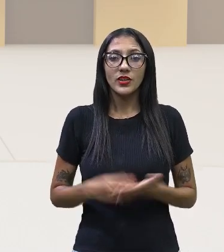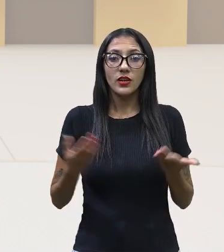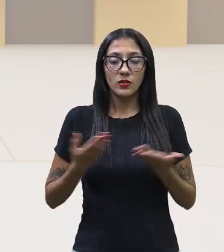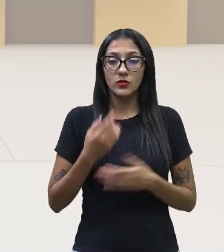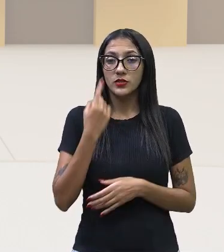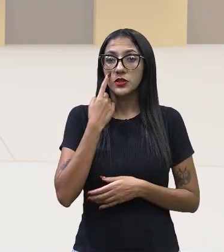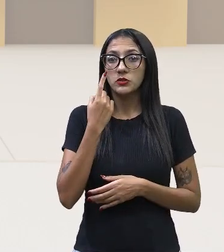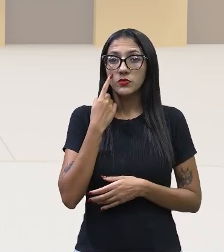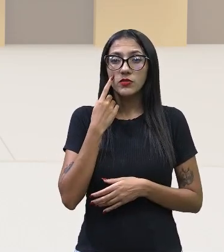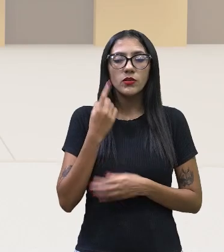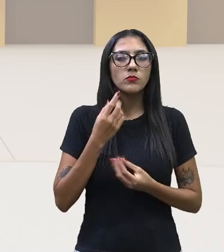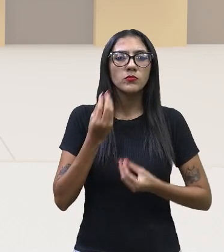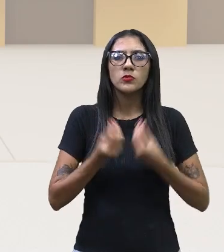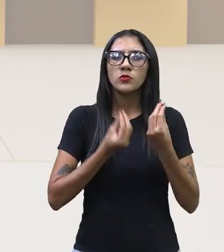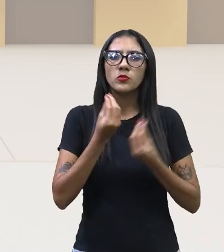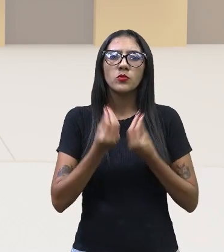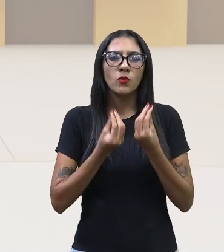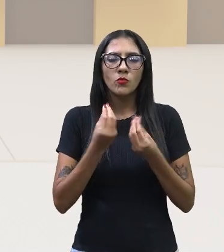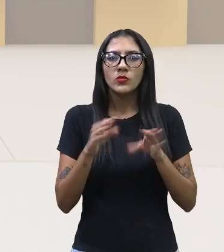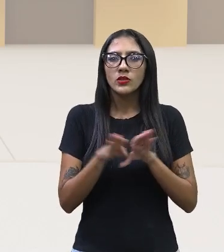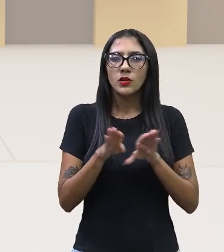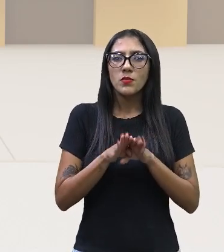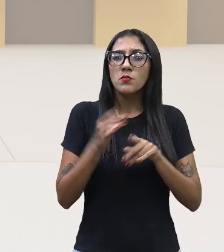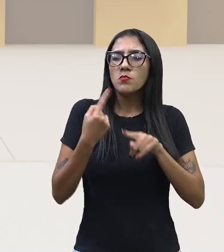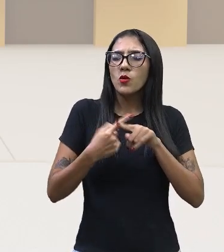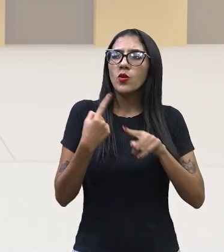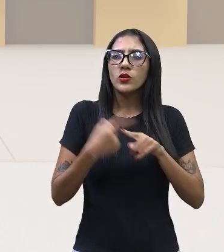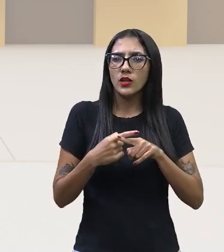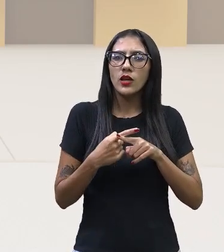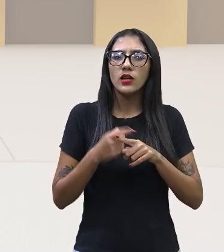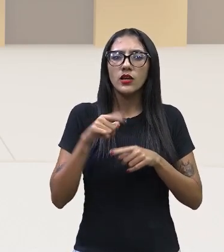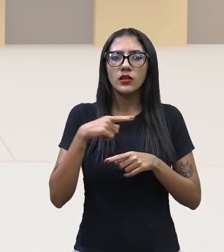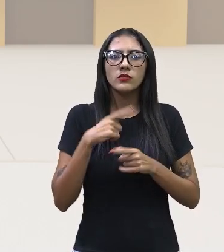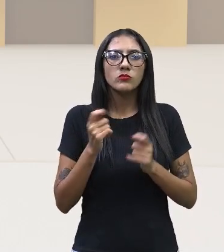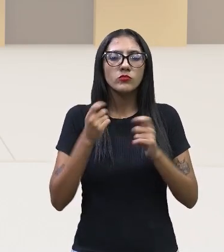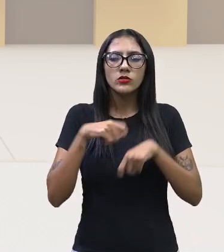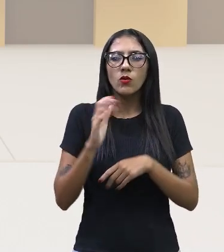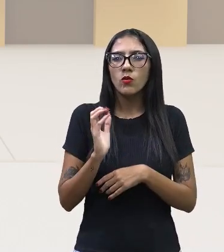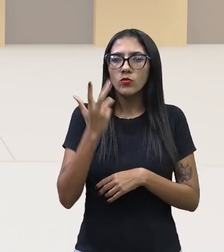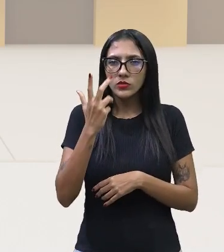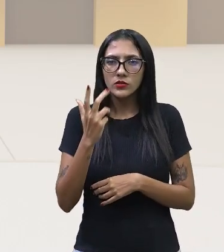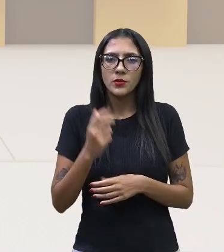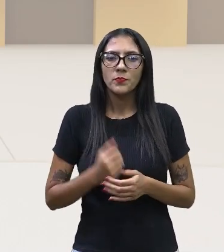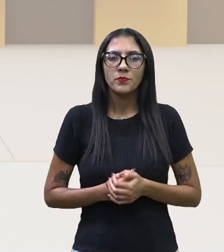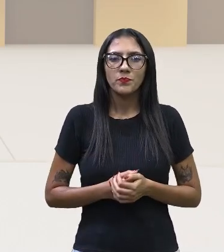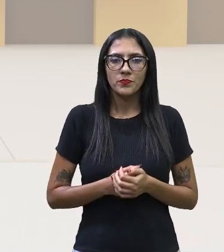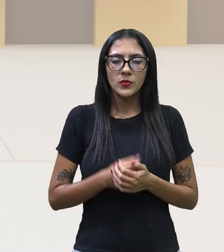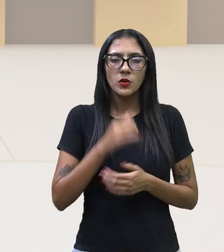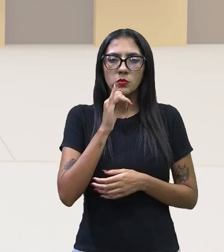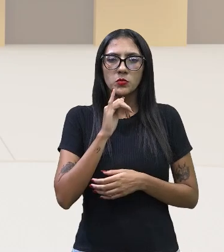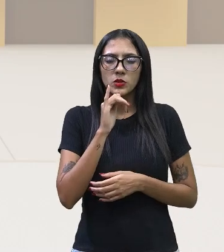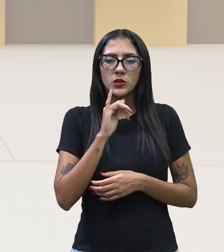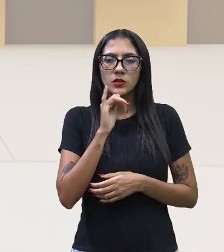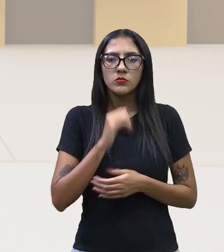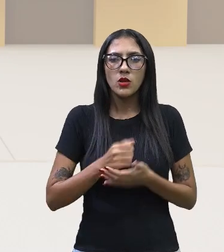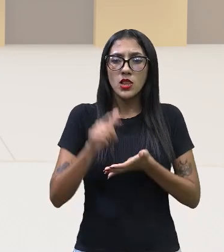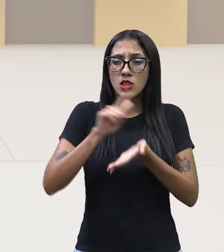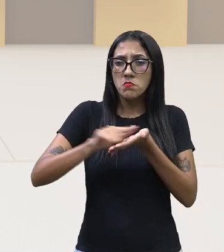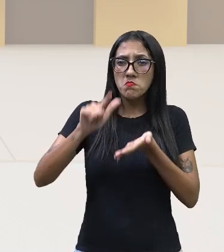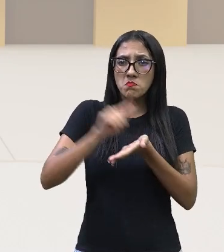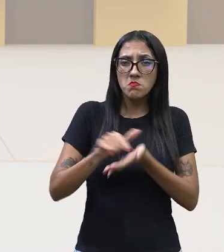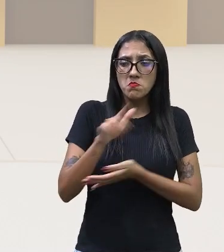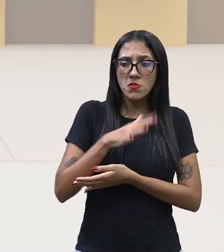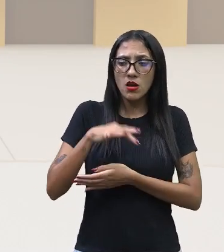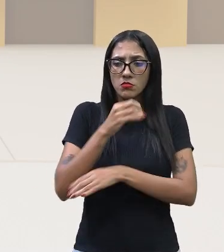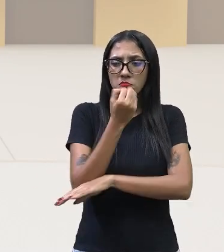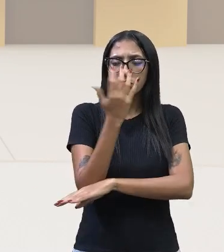principais causas, o que que leva então a sociedade, a economia a buscar retirar essa camada vegetal, que é tão importante